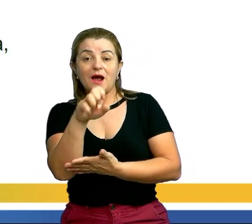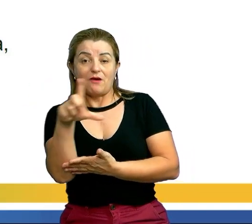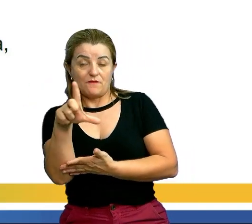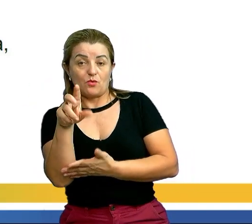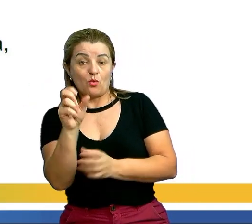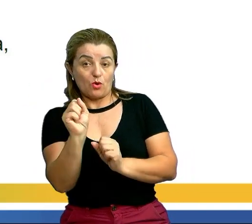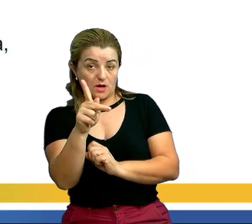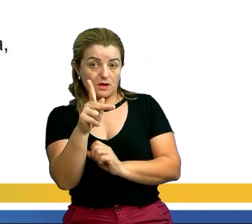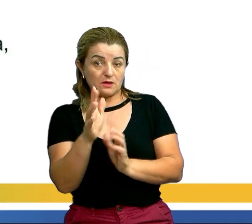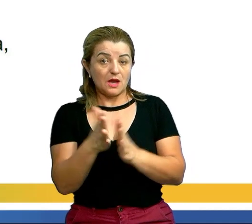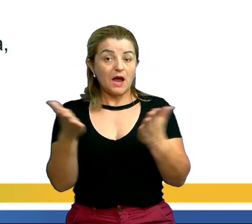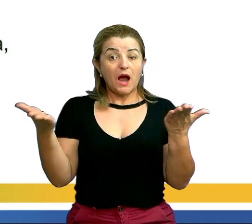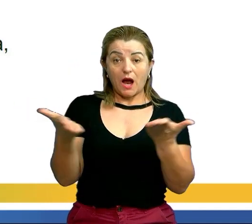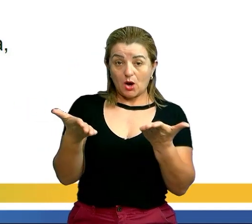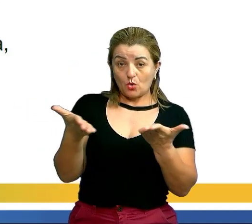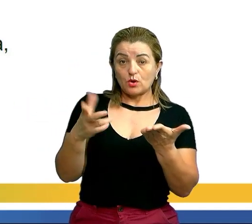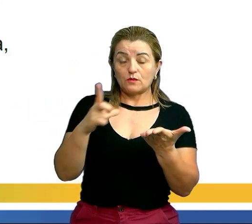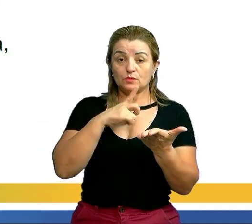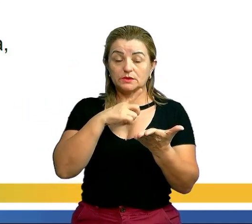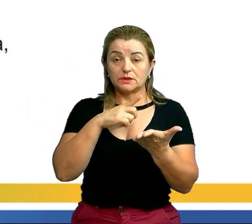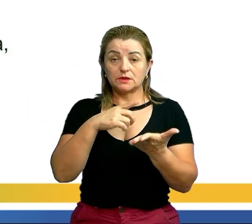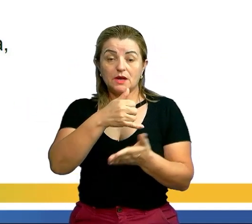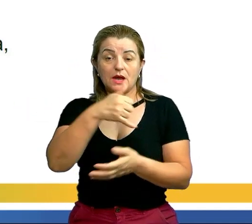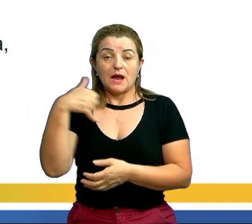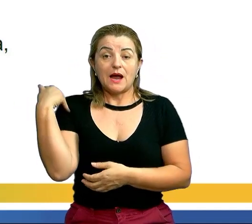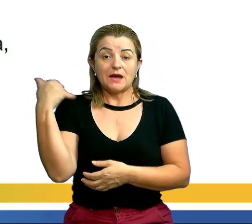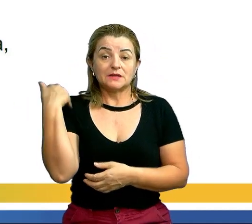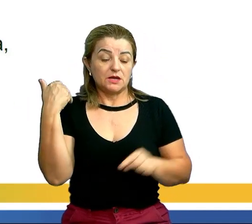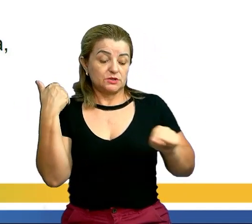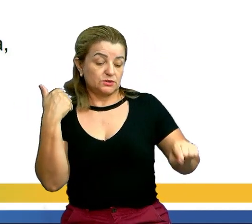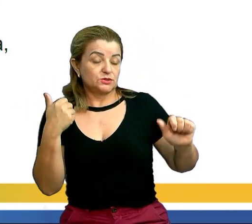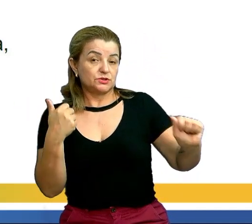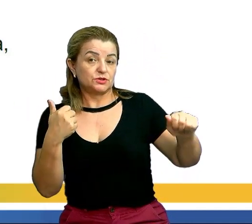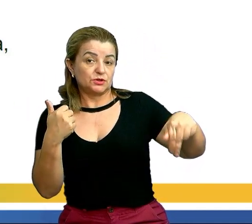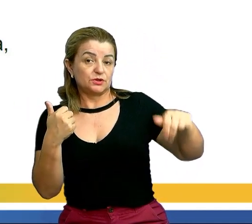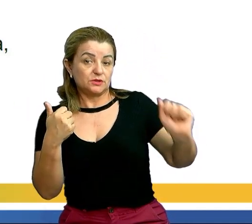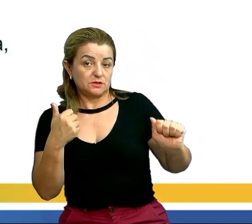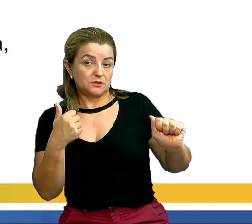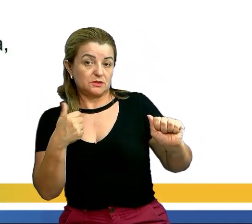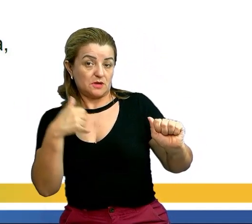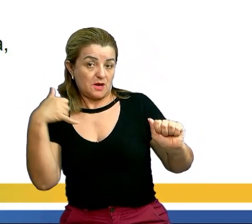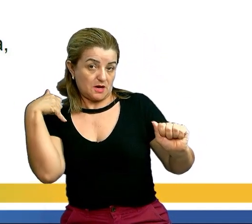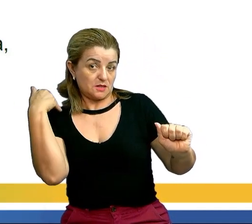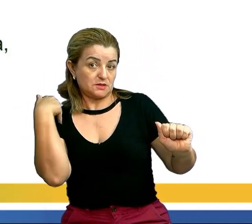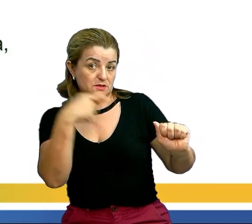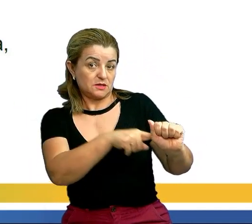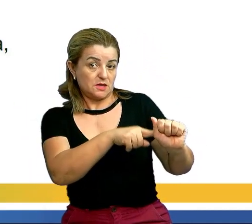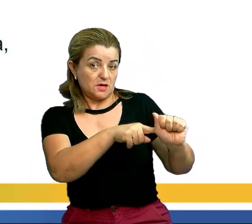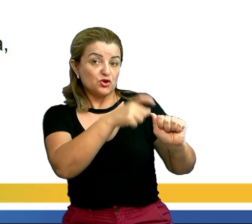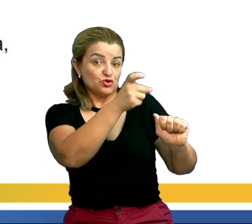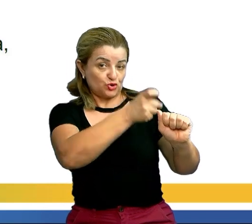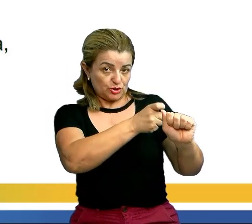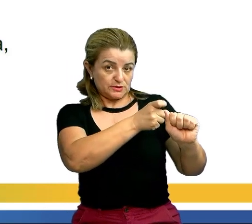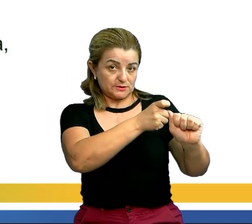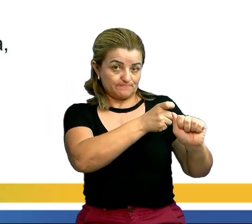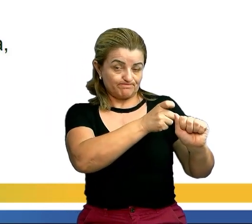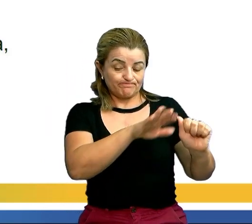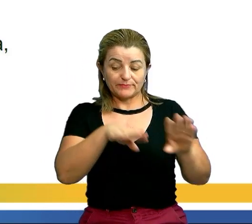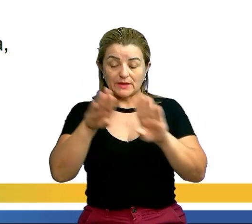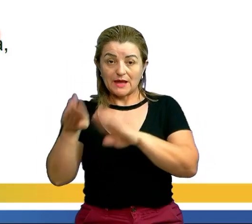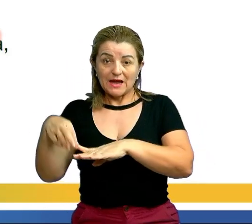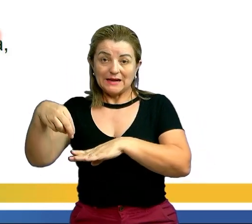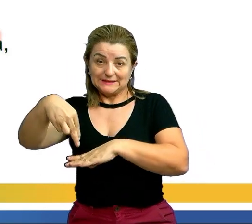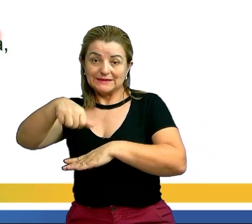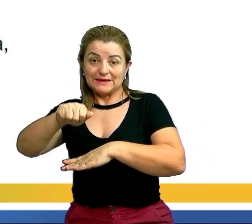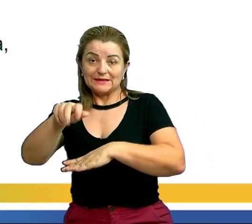Assim, denominamos a idade de Ana como elemento X. Então, eu vou chamar a idade de Ana que eu não conheço de X. Como Natália tem